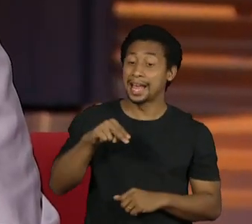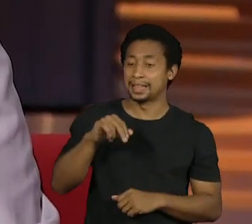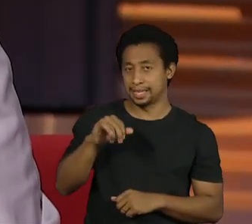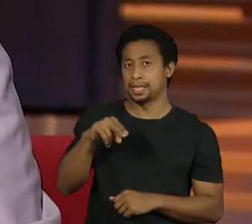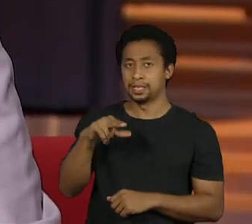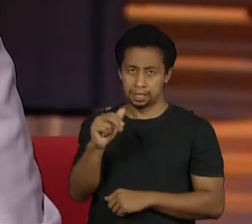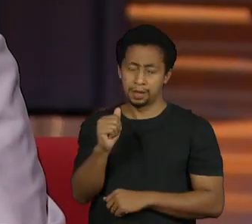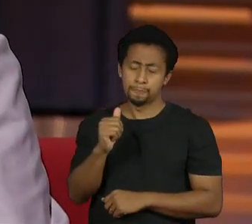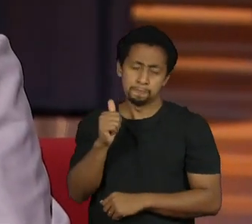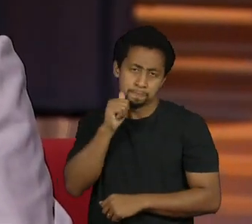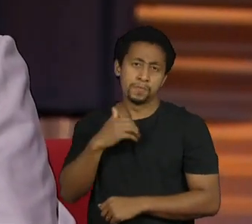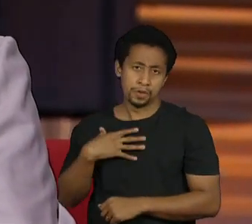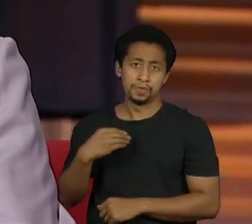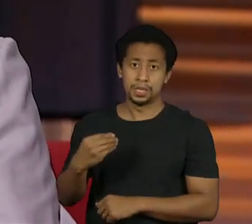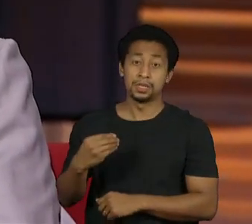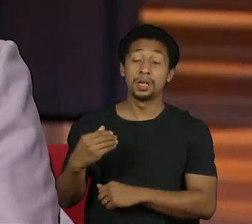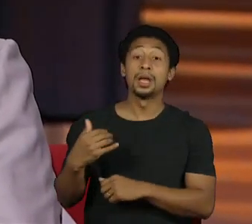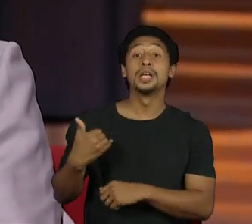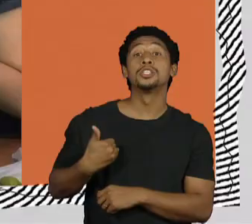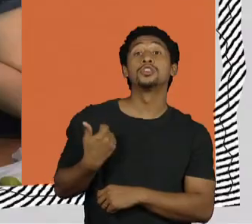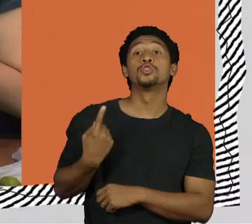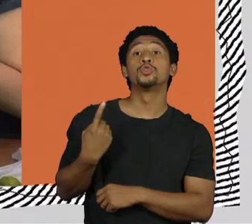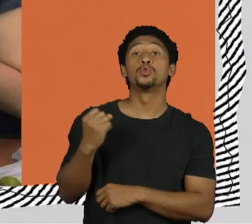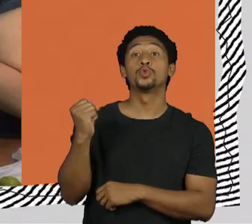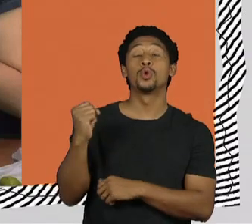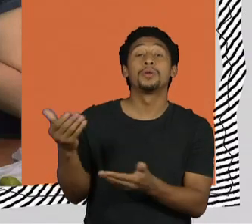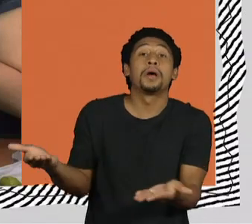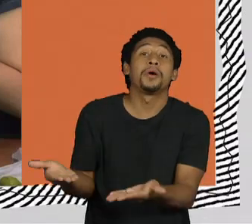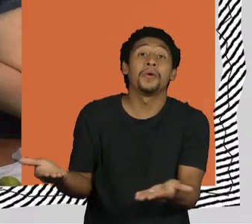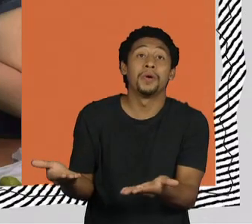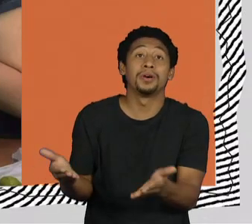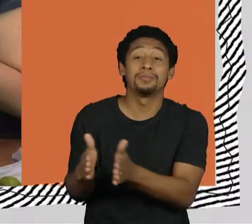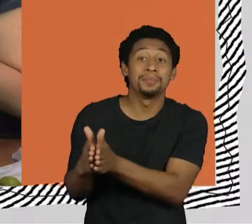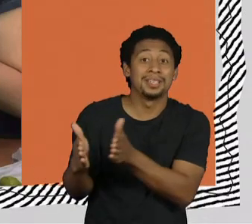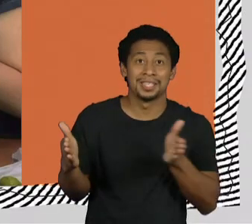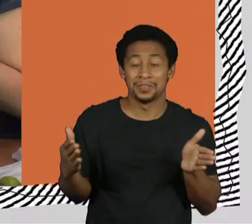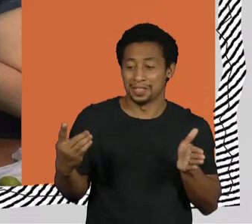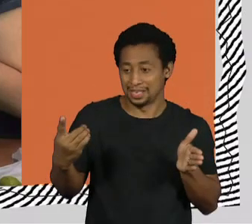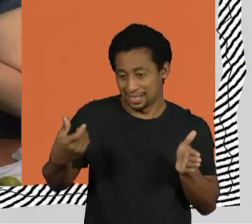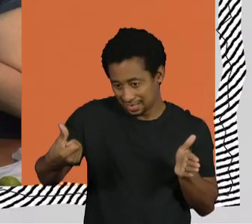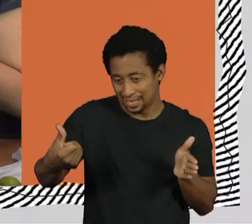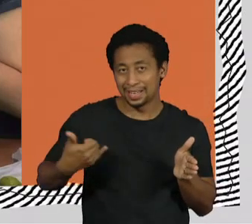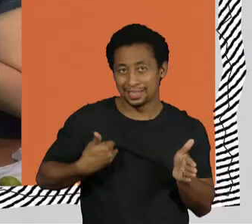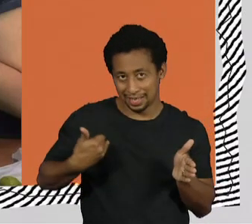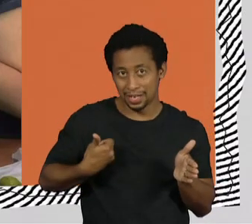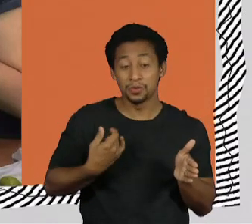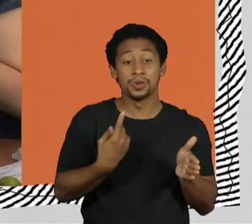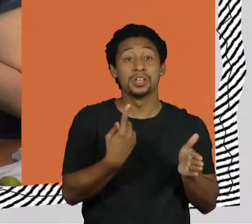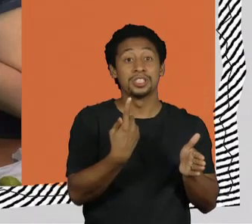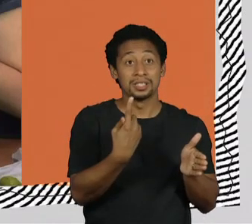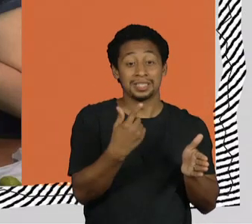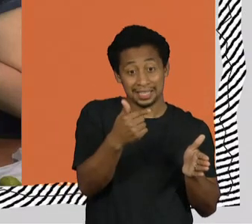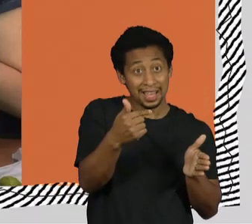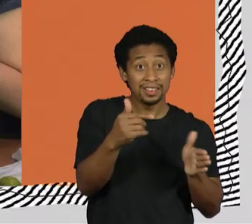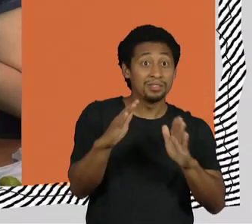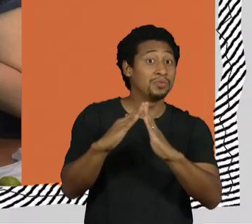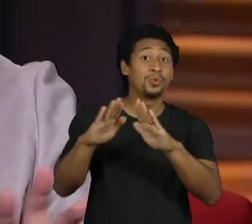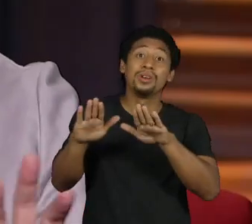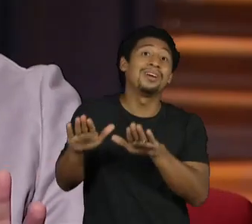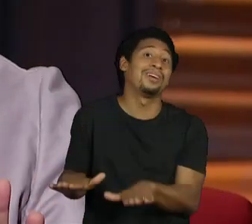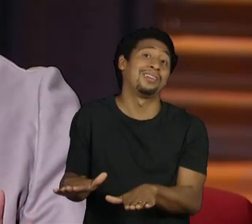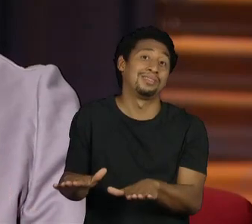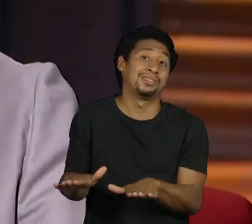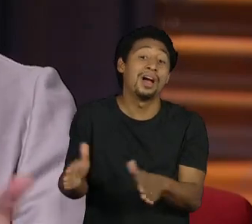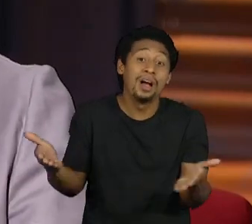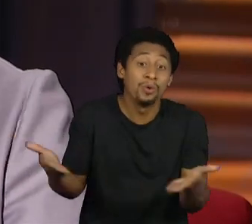tempo, que a Nina fez 18 anos agora. Então, ela passou dos 16 aos 18 em casa. Então, assim, e antes disso, ela sempre foi